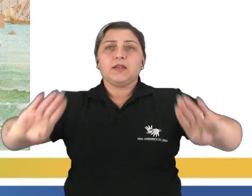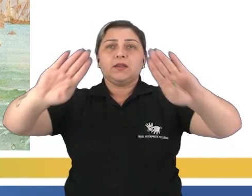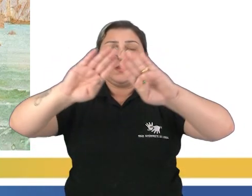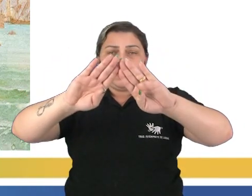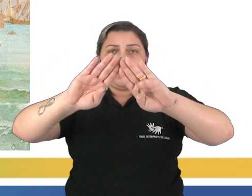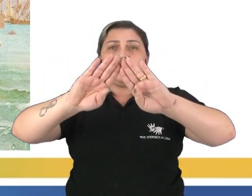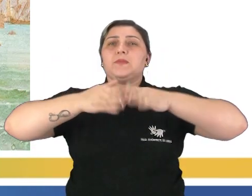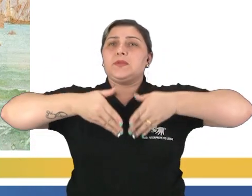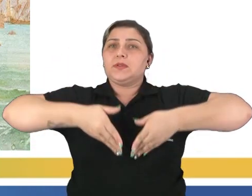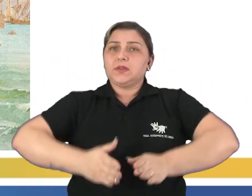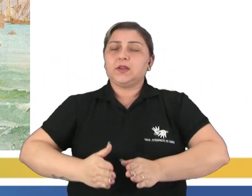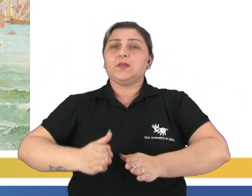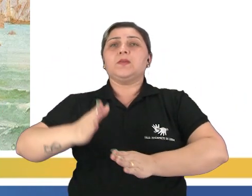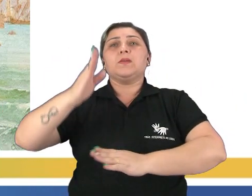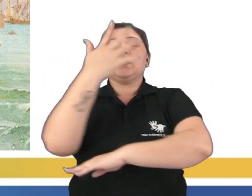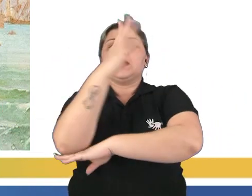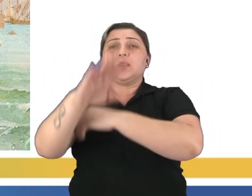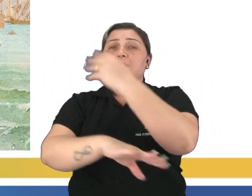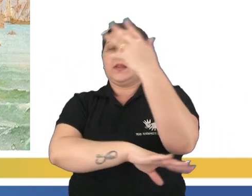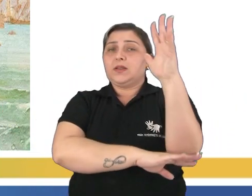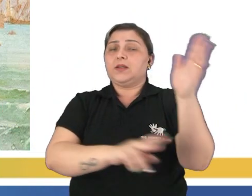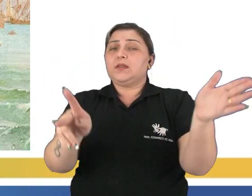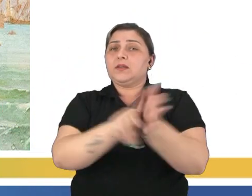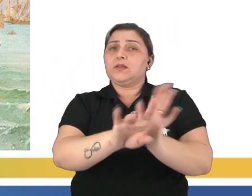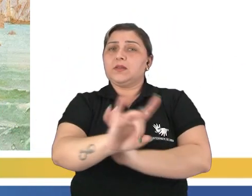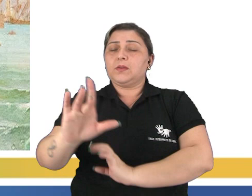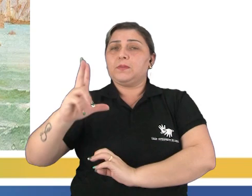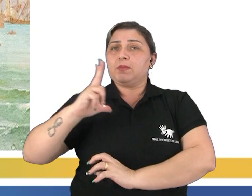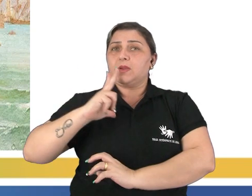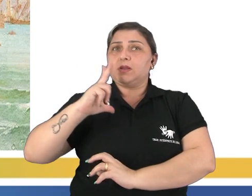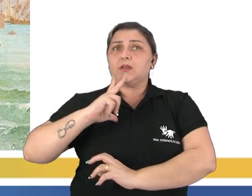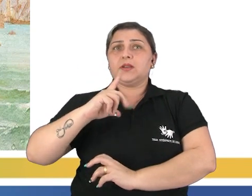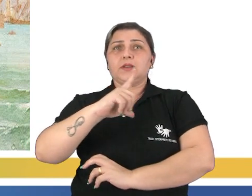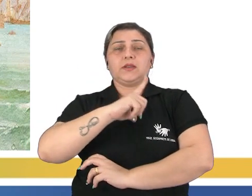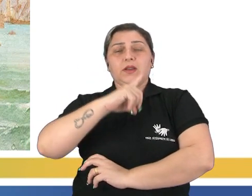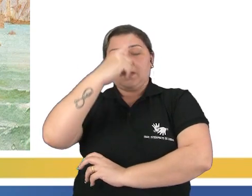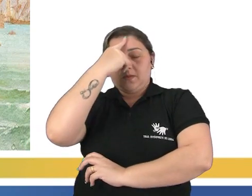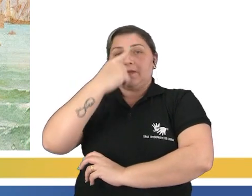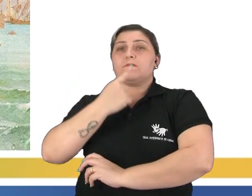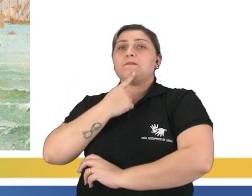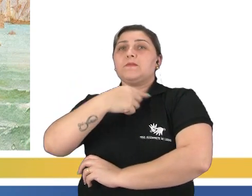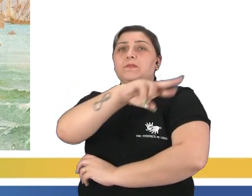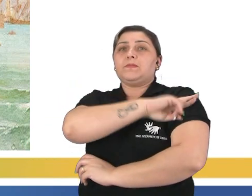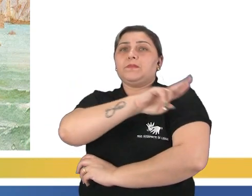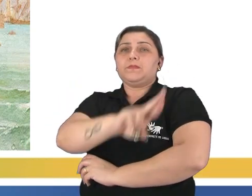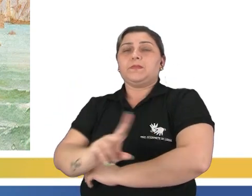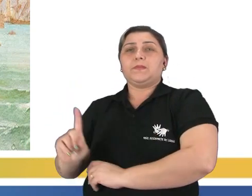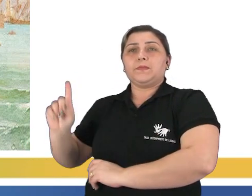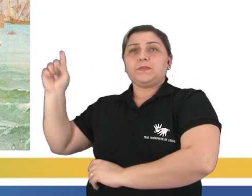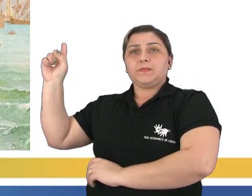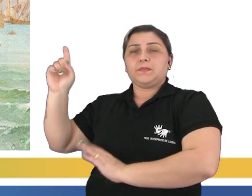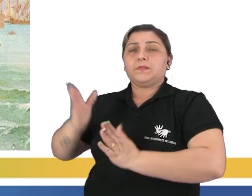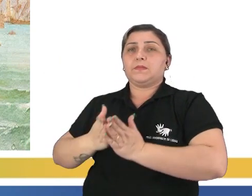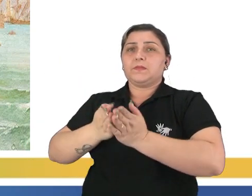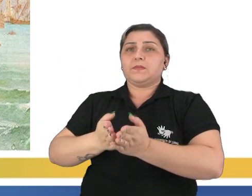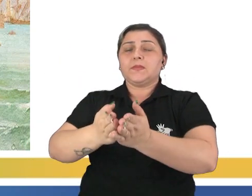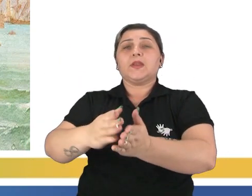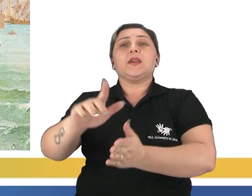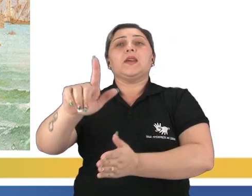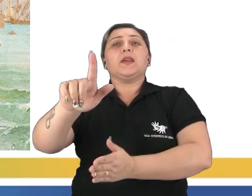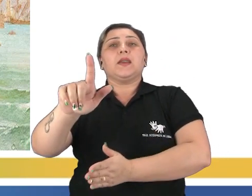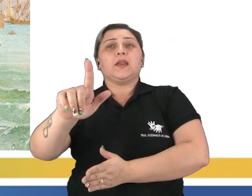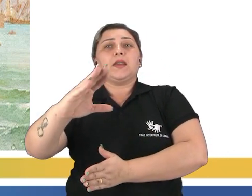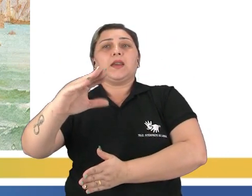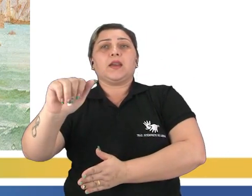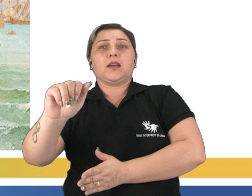aspectos culturais muito particulares. E aí tem uma foto que é uma representação do desembarque de Cabaral em